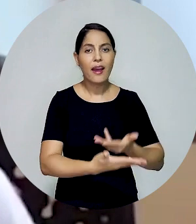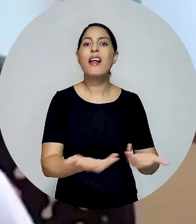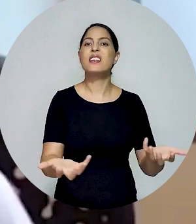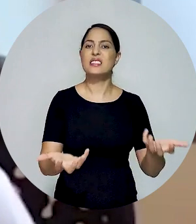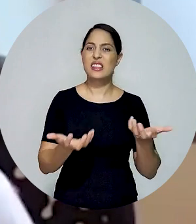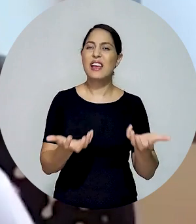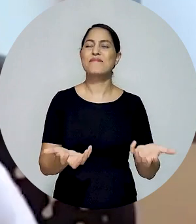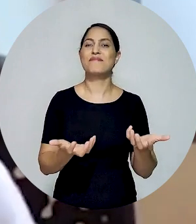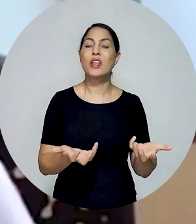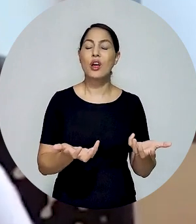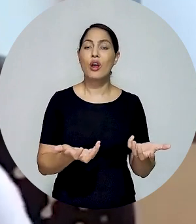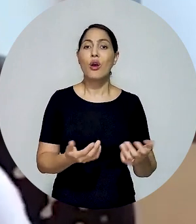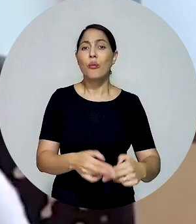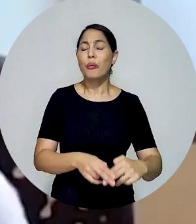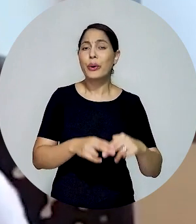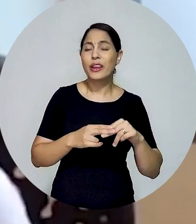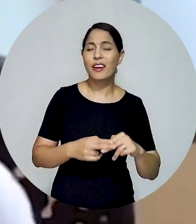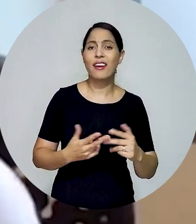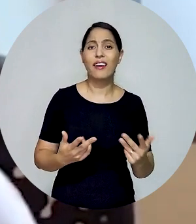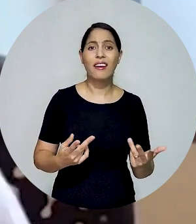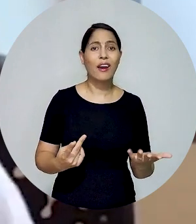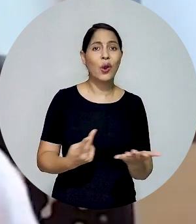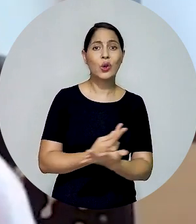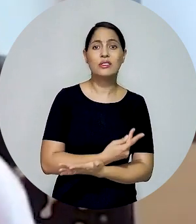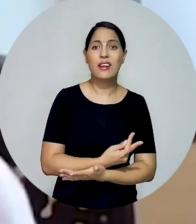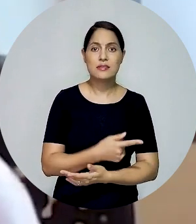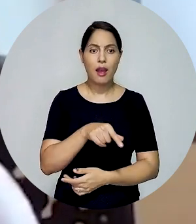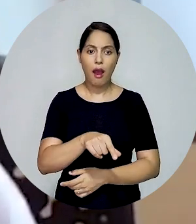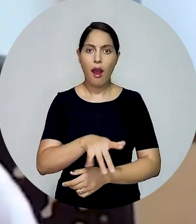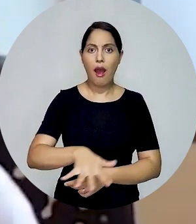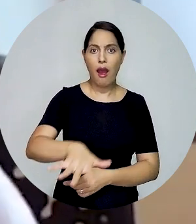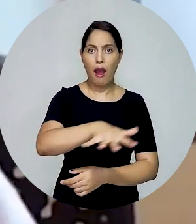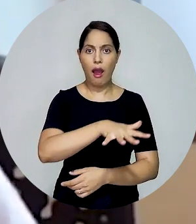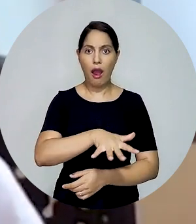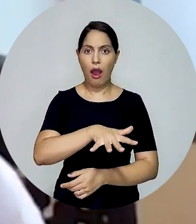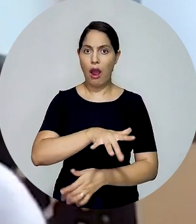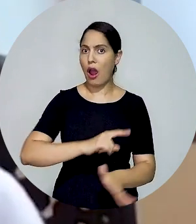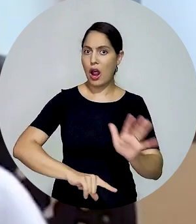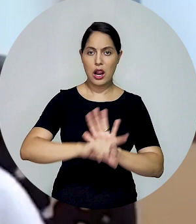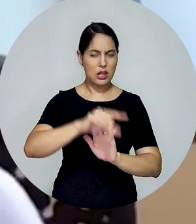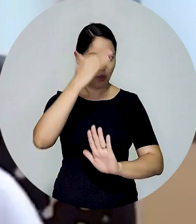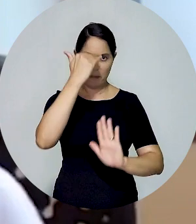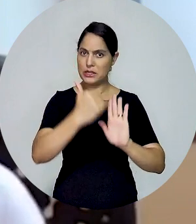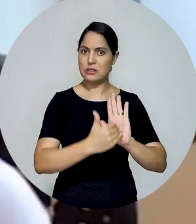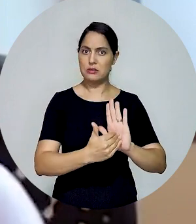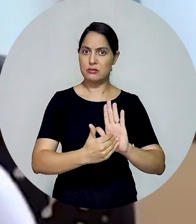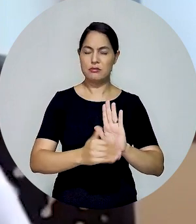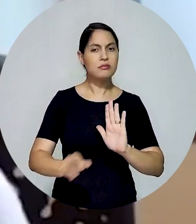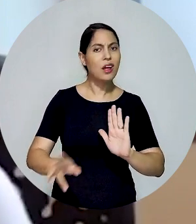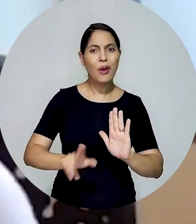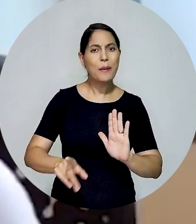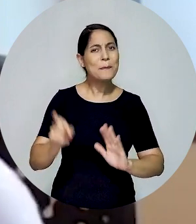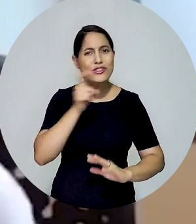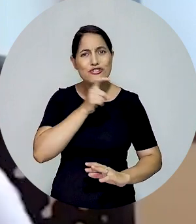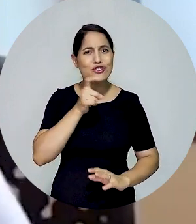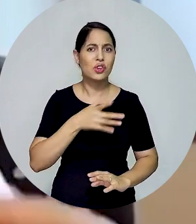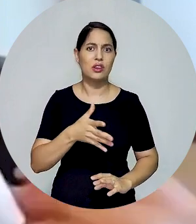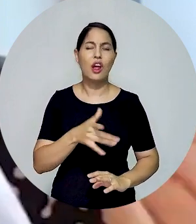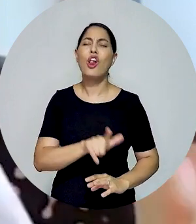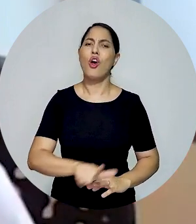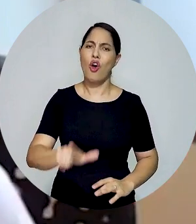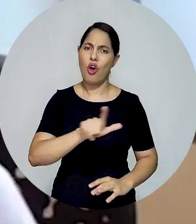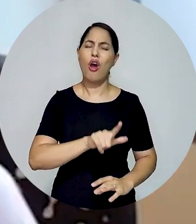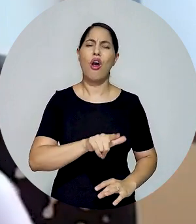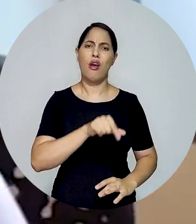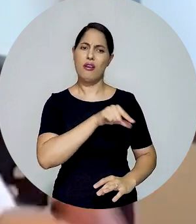exatamente para tirar desse mercado essa peixa de que é um mercado em que só há ilicitude. Isso é mentira, é um mercado